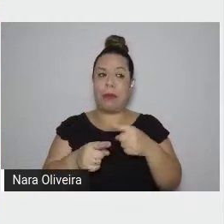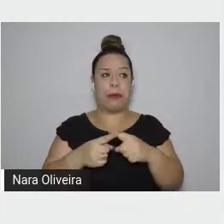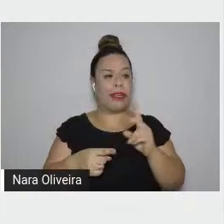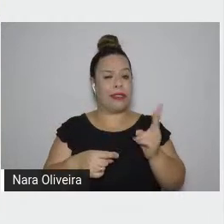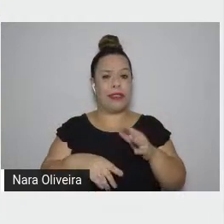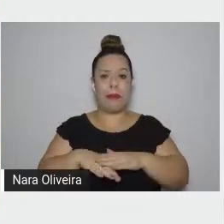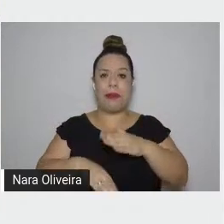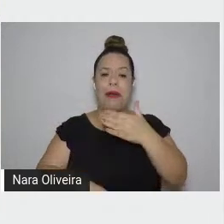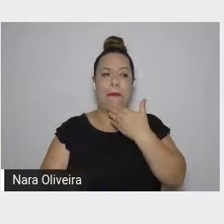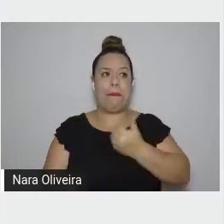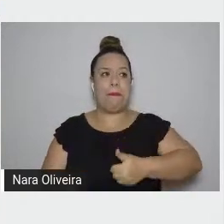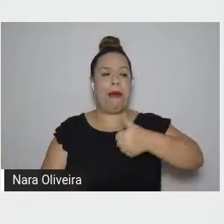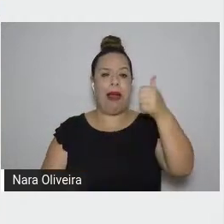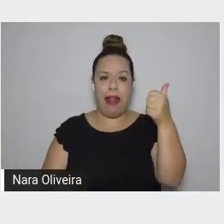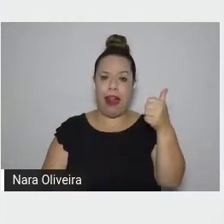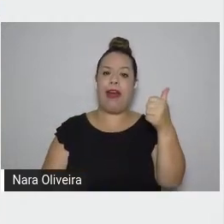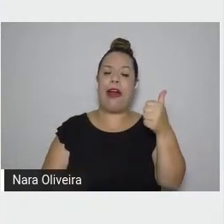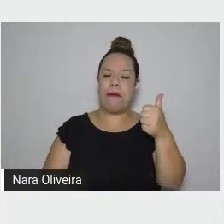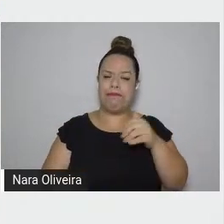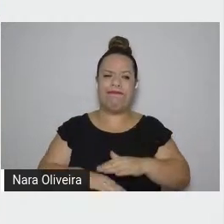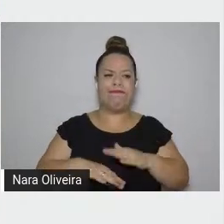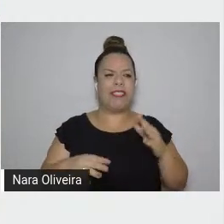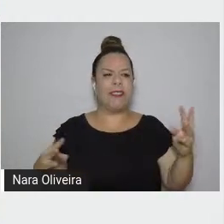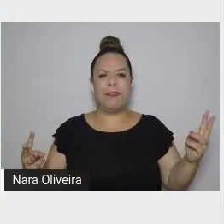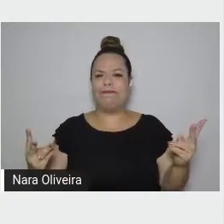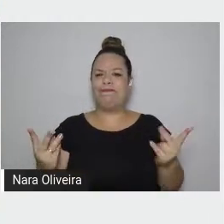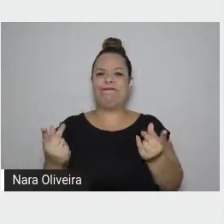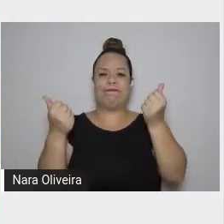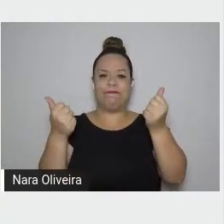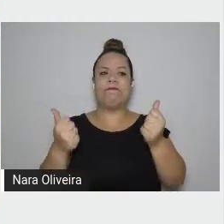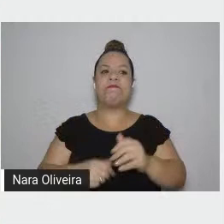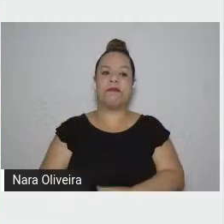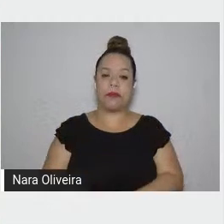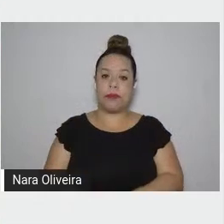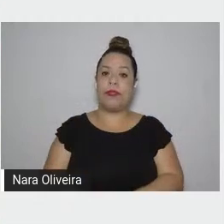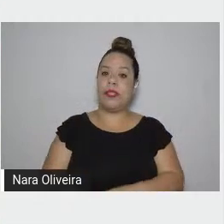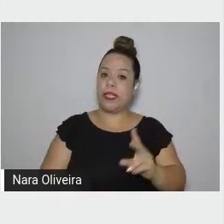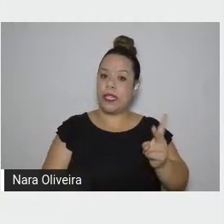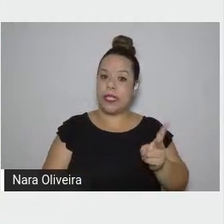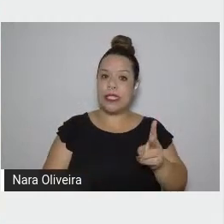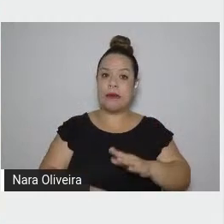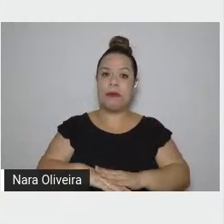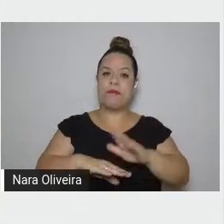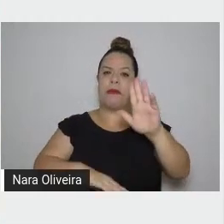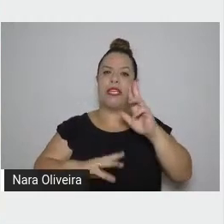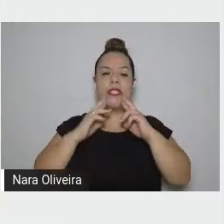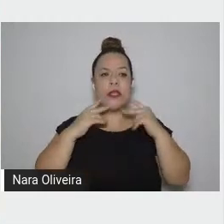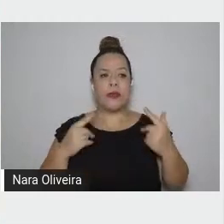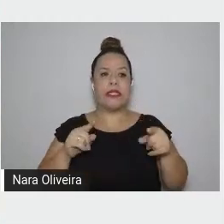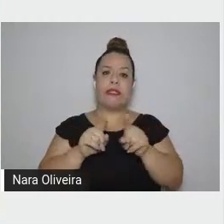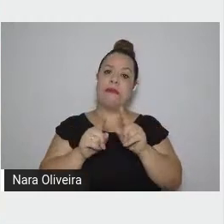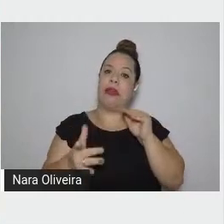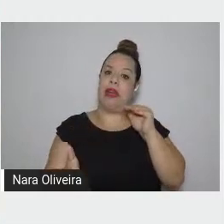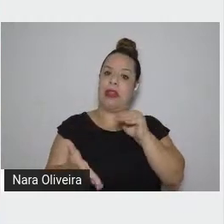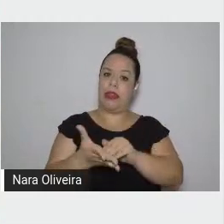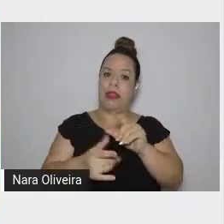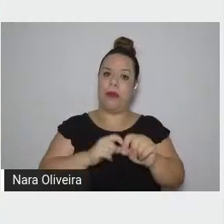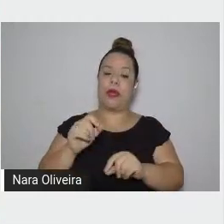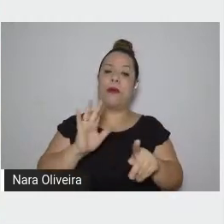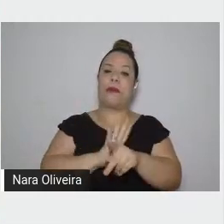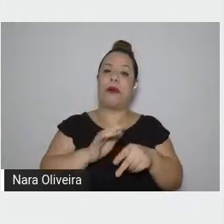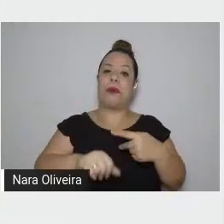vez mais rica, cada vez mais reconhecida, até o Prêmio Nobel de